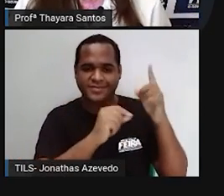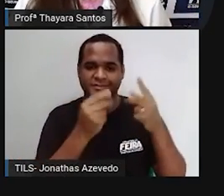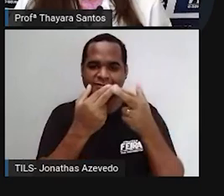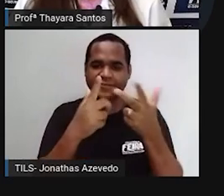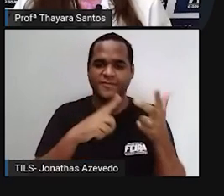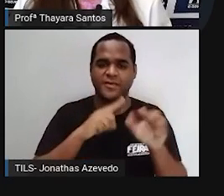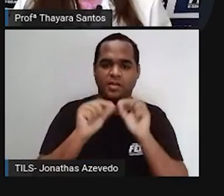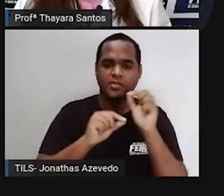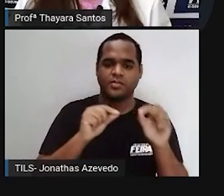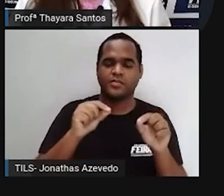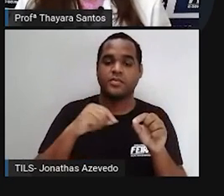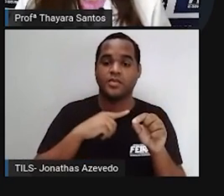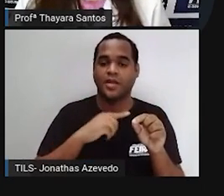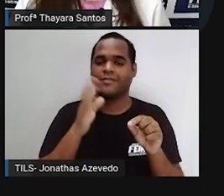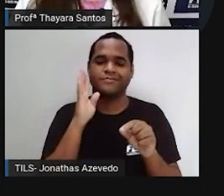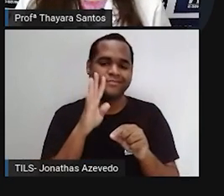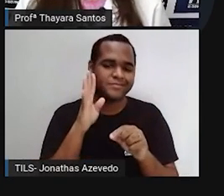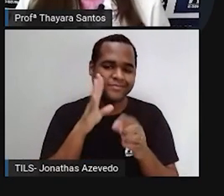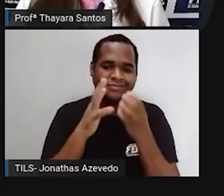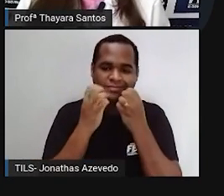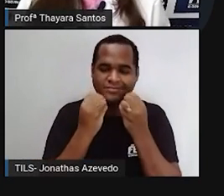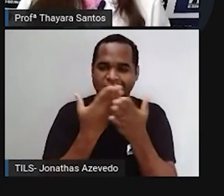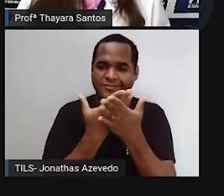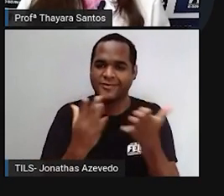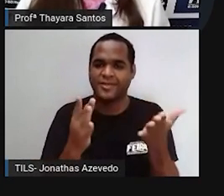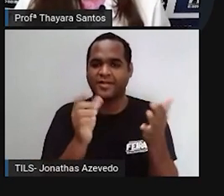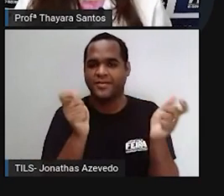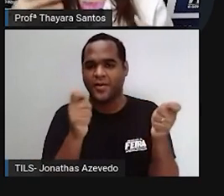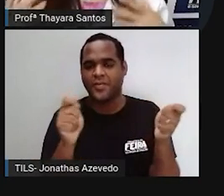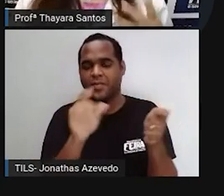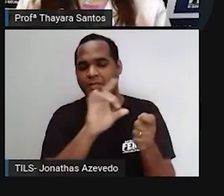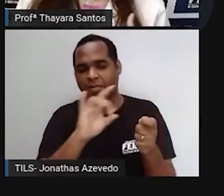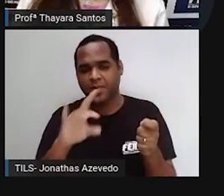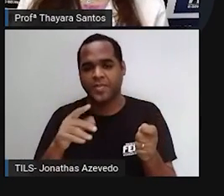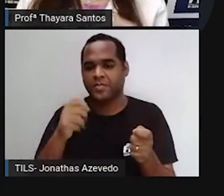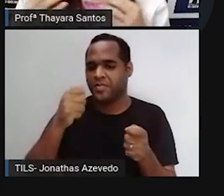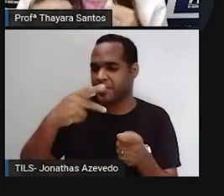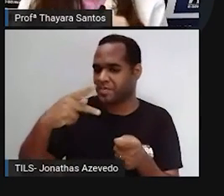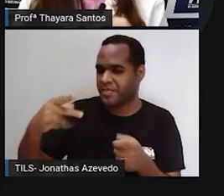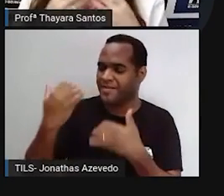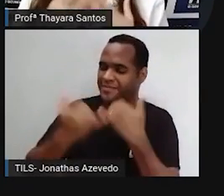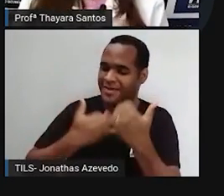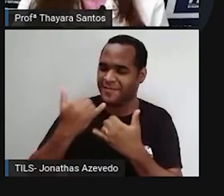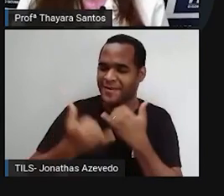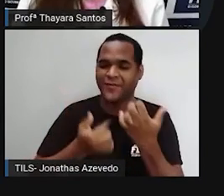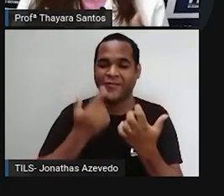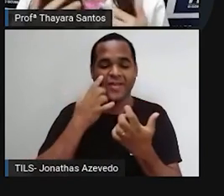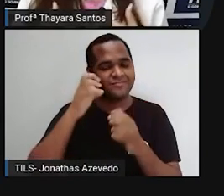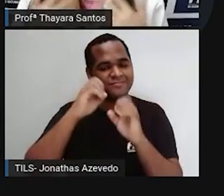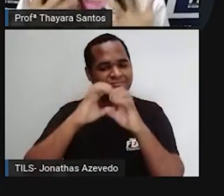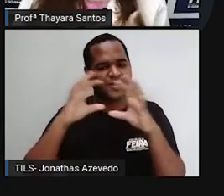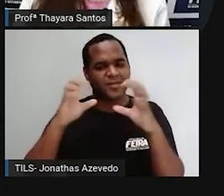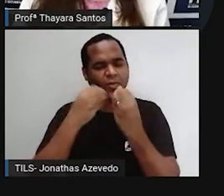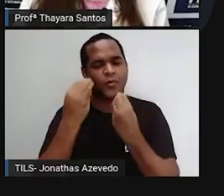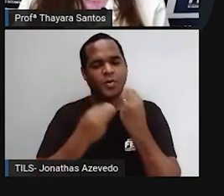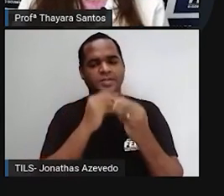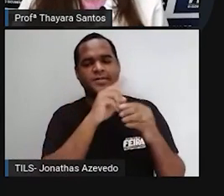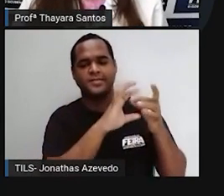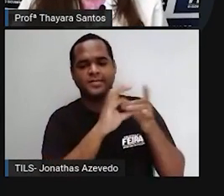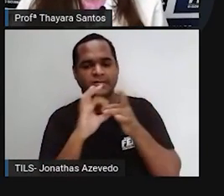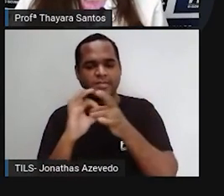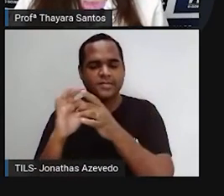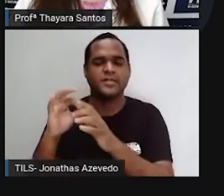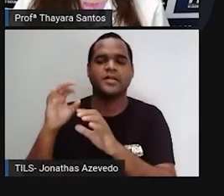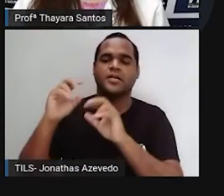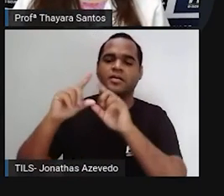que estão aí. Então, é muito legal para quem tem essa possibilidade de poder ver aí, brincar um pouquinho, descobrir qual é a constelação que está presente